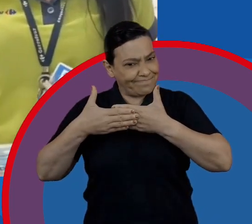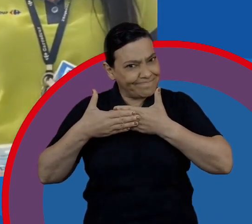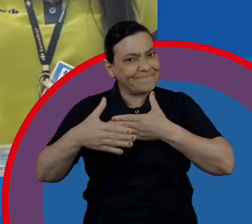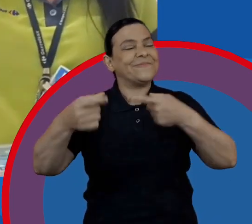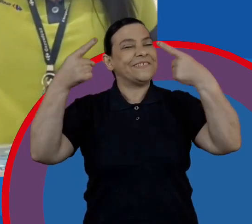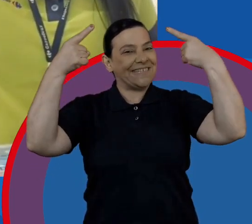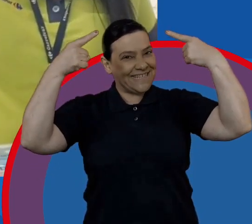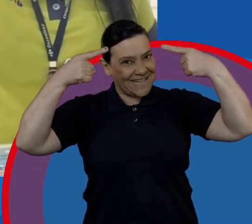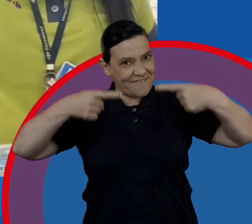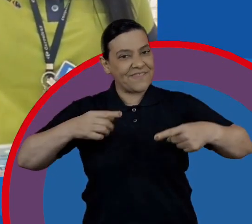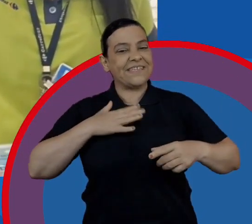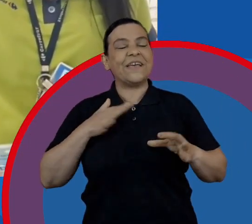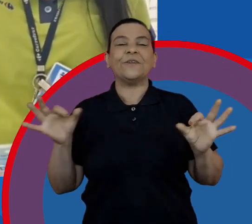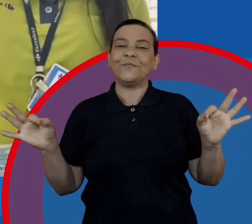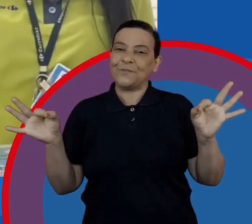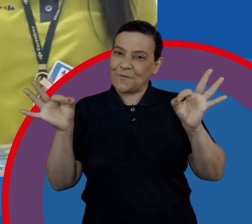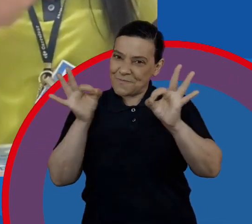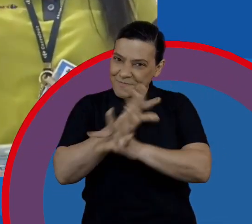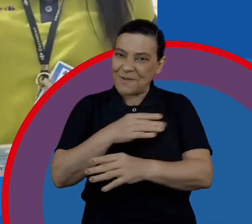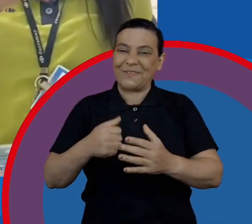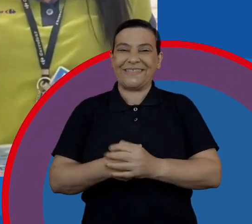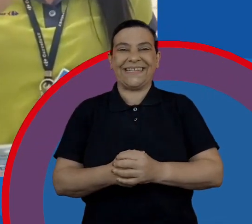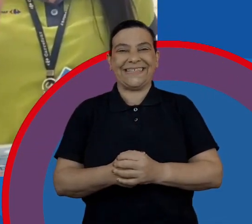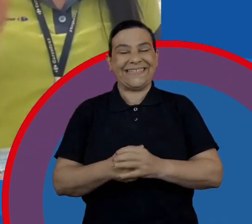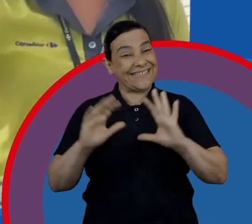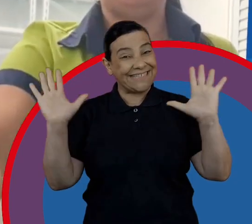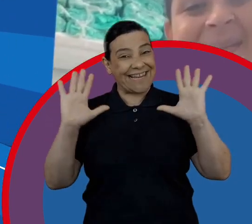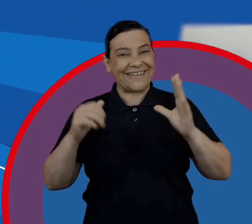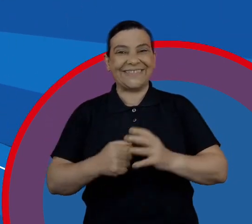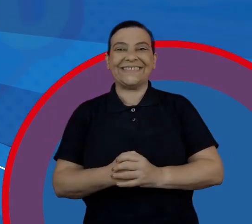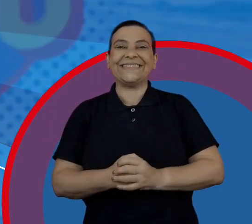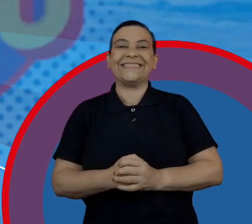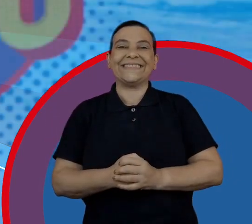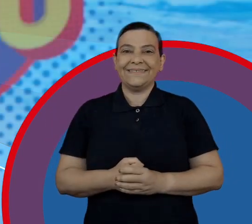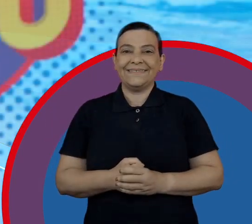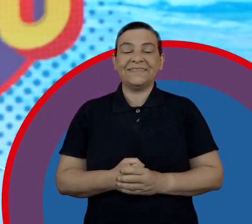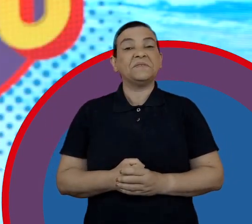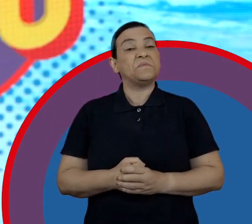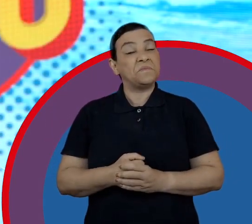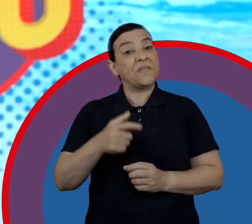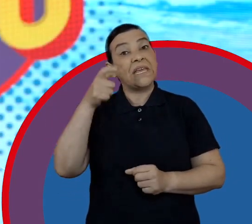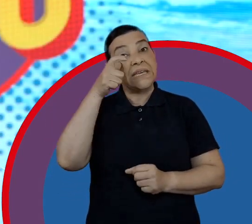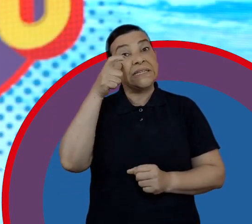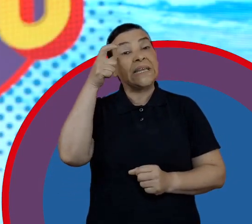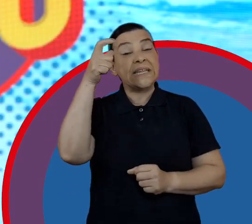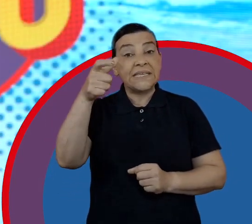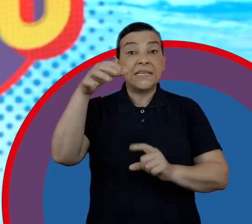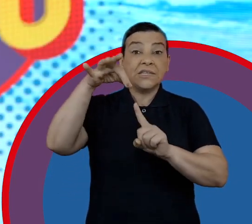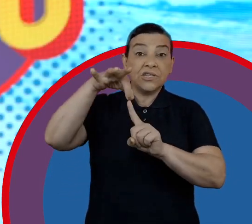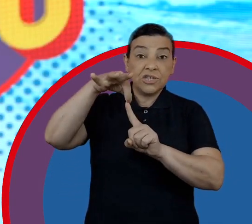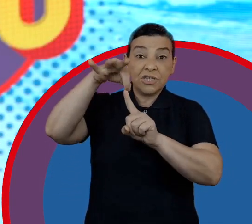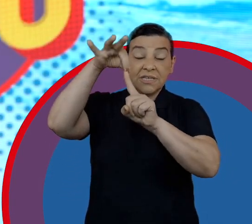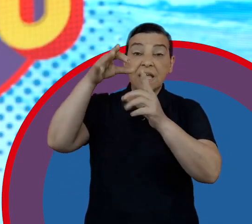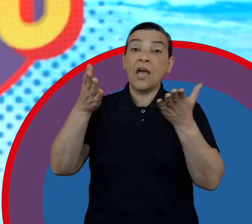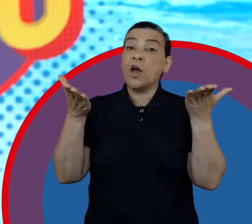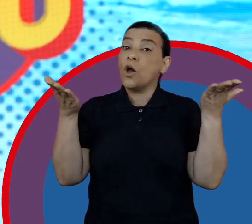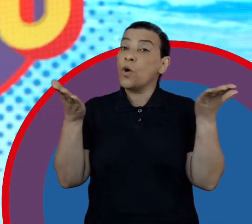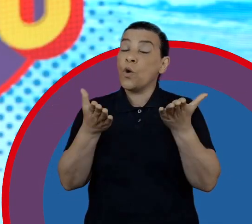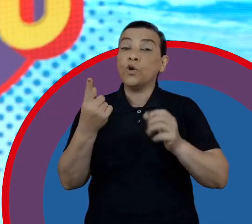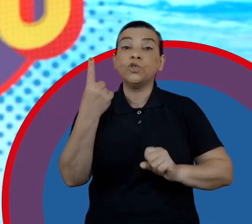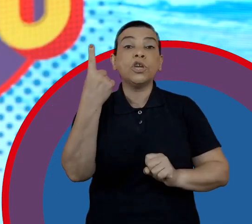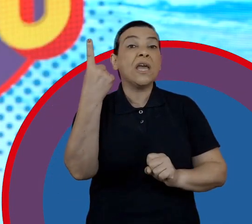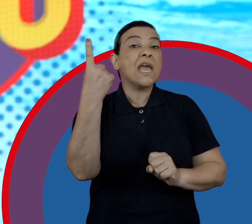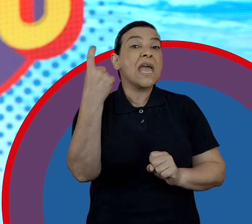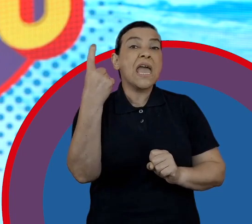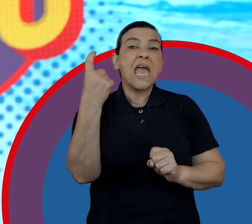desafios, porque eu estou pronta, viu? Tchau, tchau. Um ponto interessante para destacar é que nós somos hoje o único